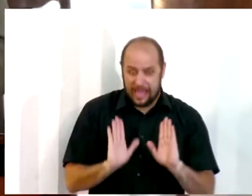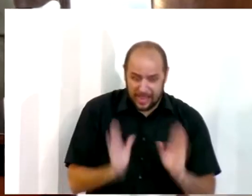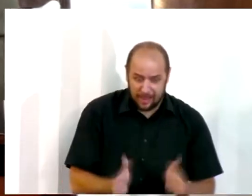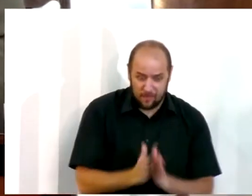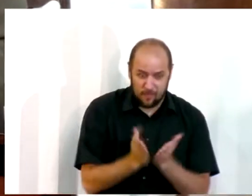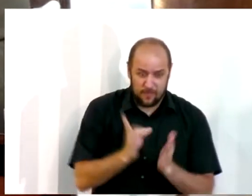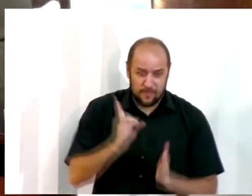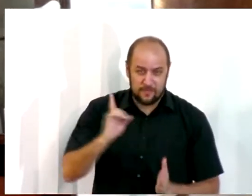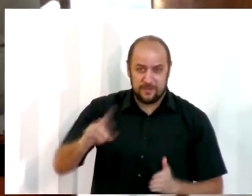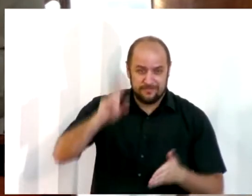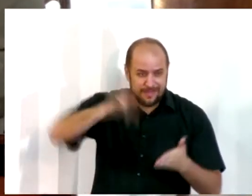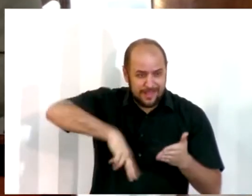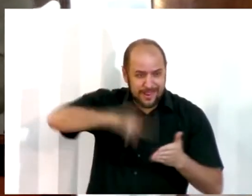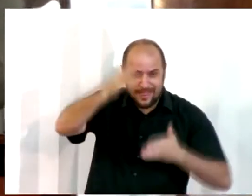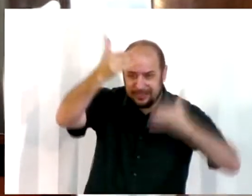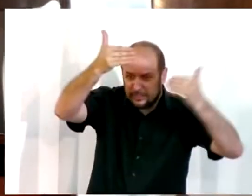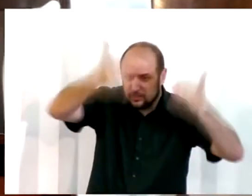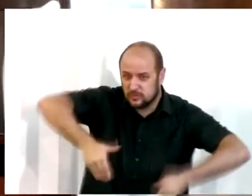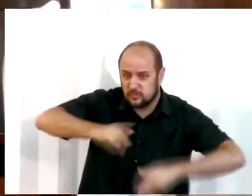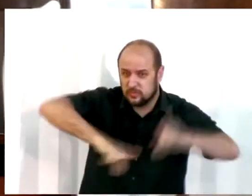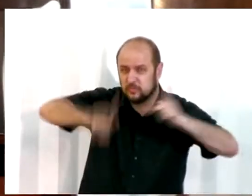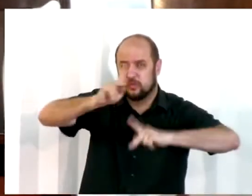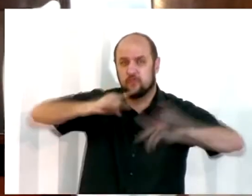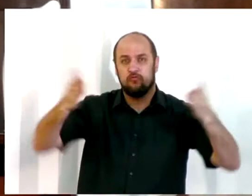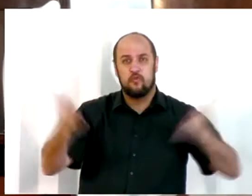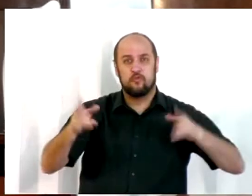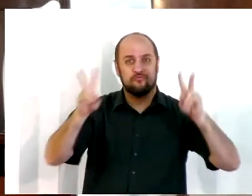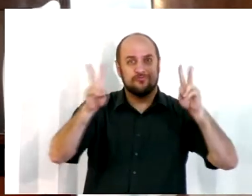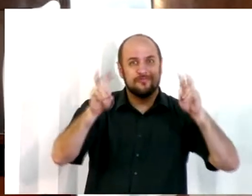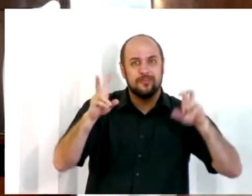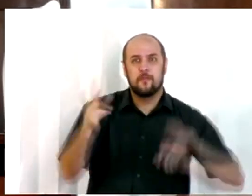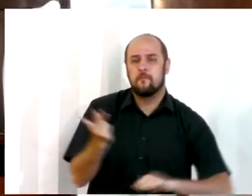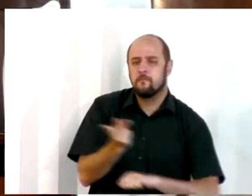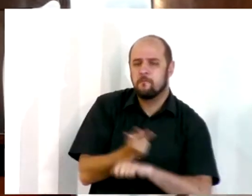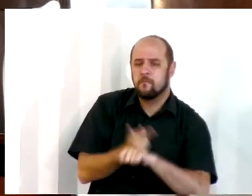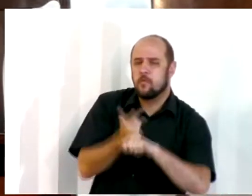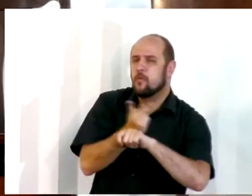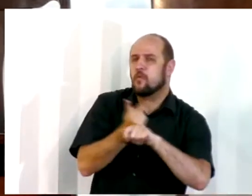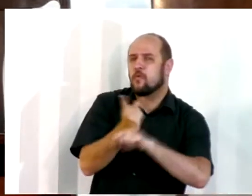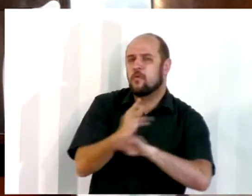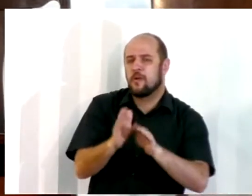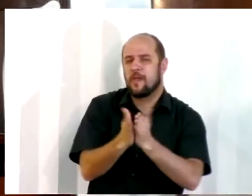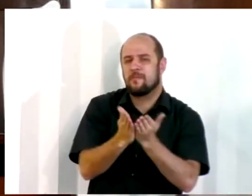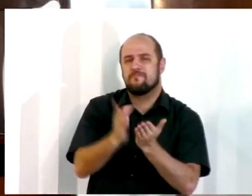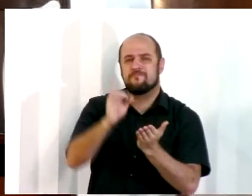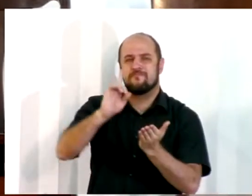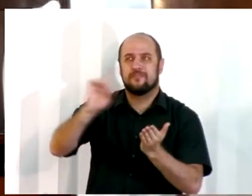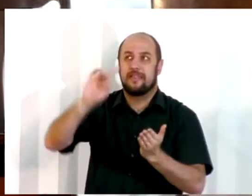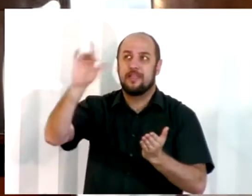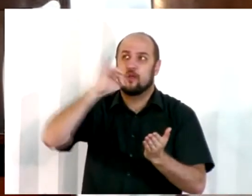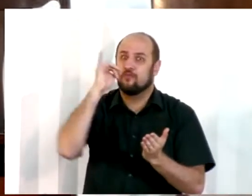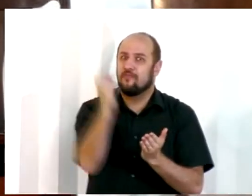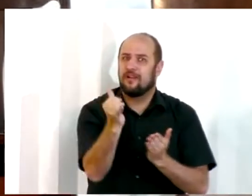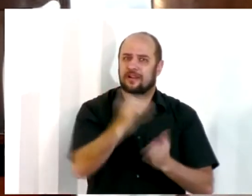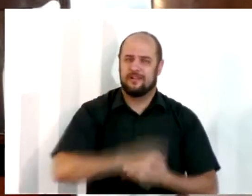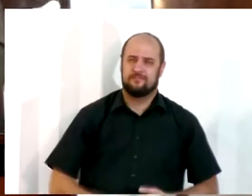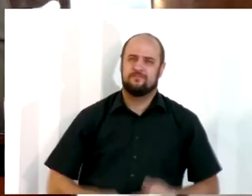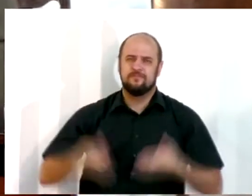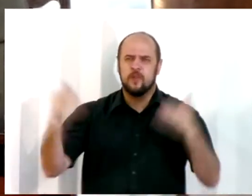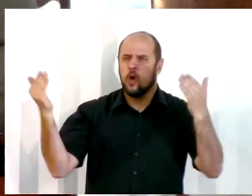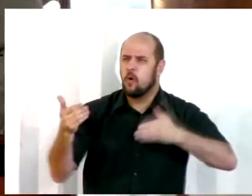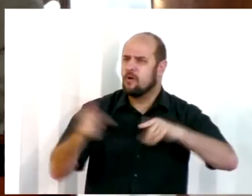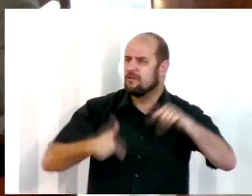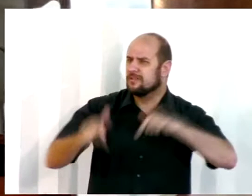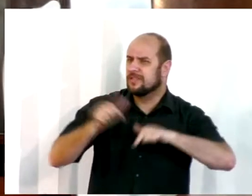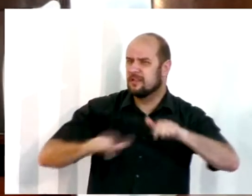diante do povo. Por isso que o tema nesta noite é a busca pela palavra de Deus. E a coisa que eu quero trabalhar com os